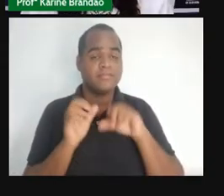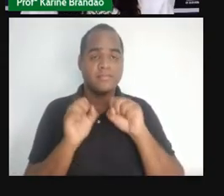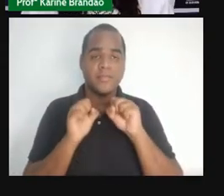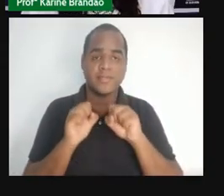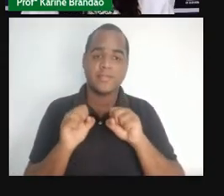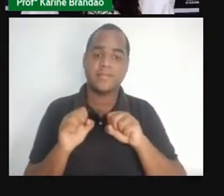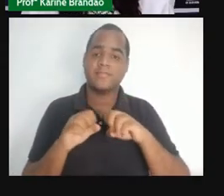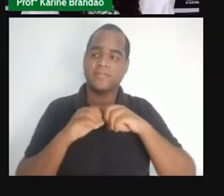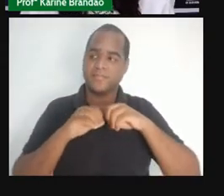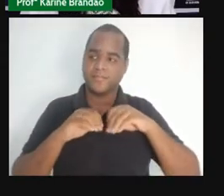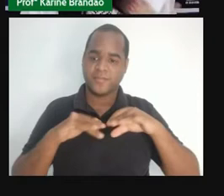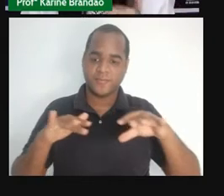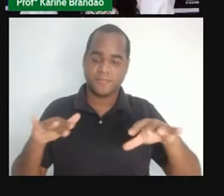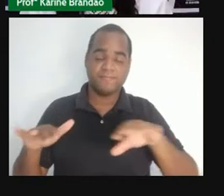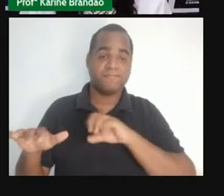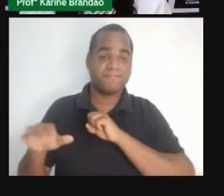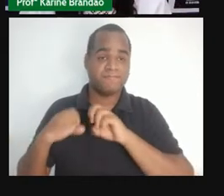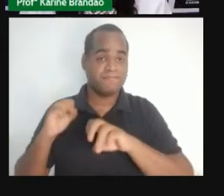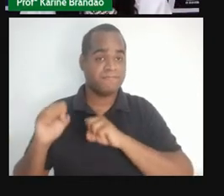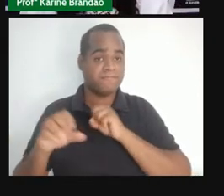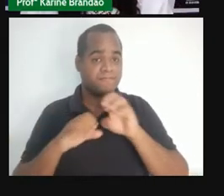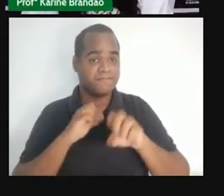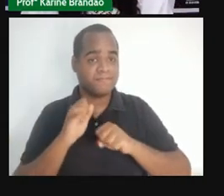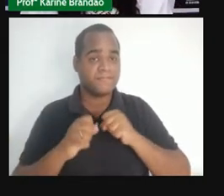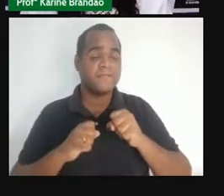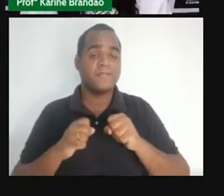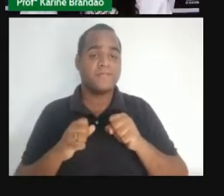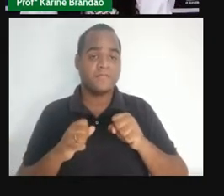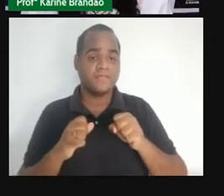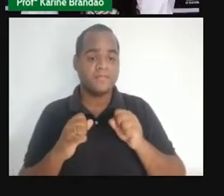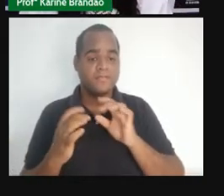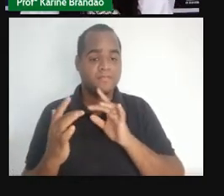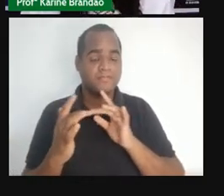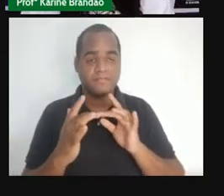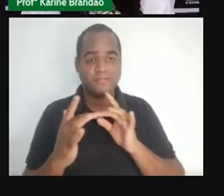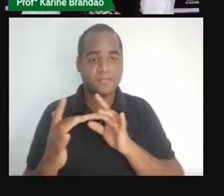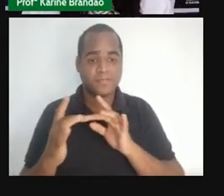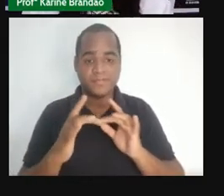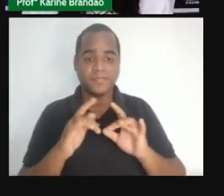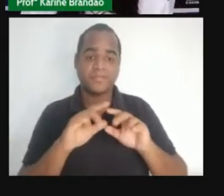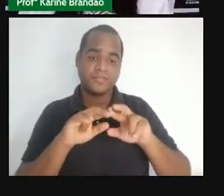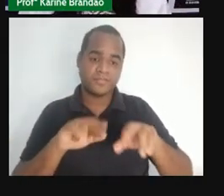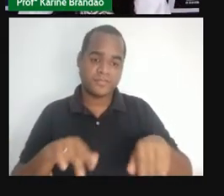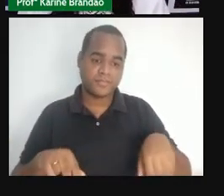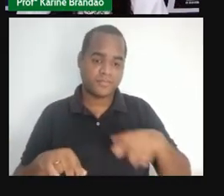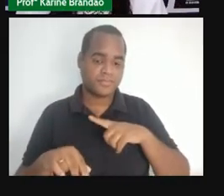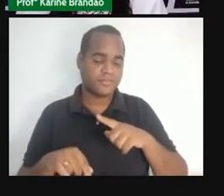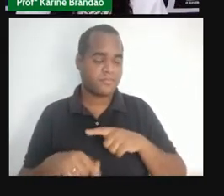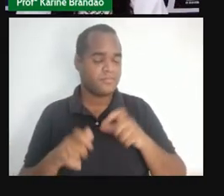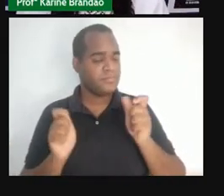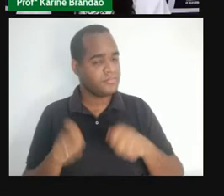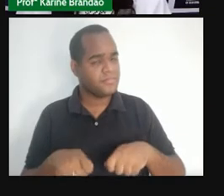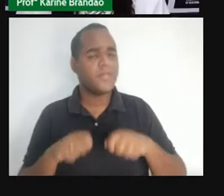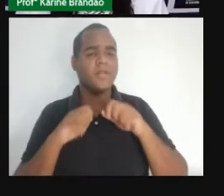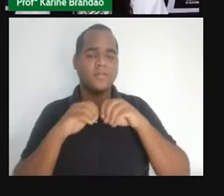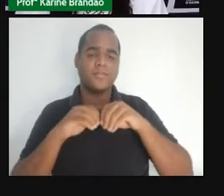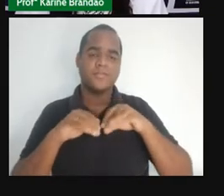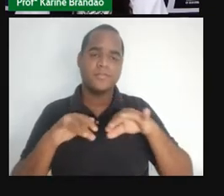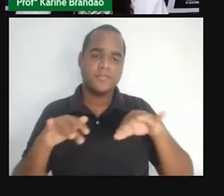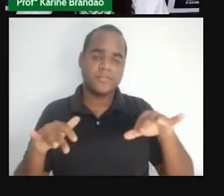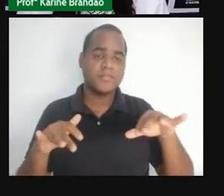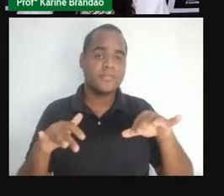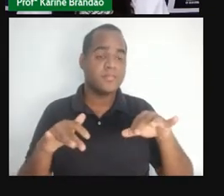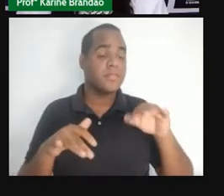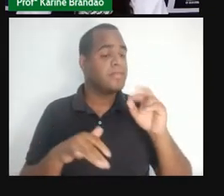transmitir... O contato com esses fluidos, com esse sangue especificamente, pode transmitir a